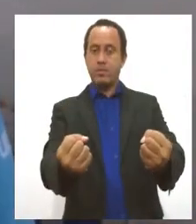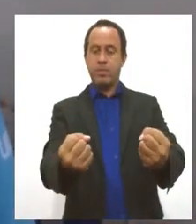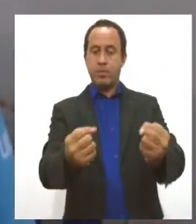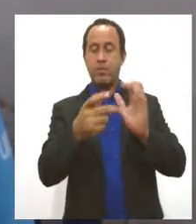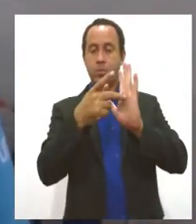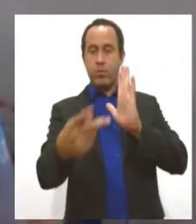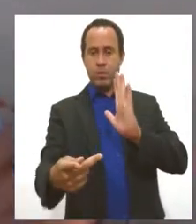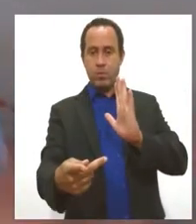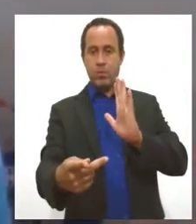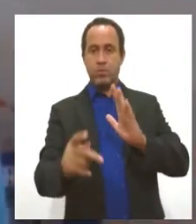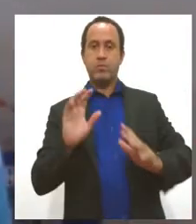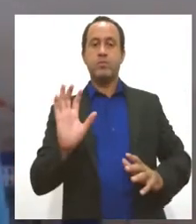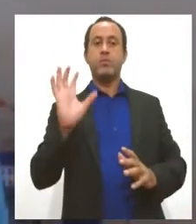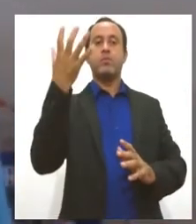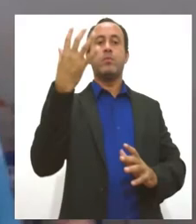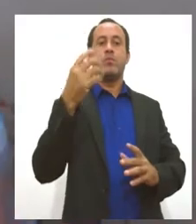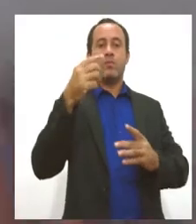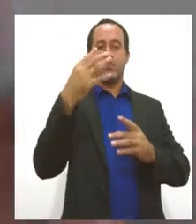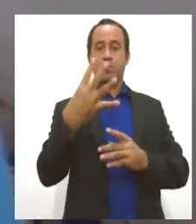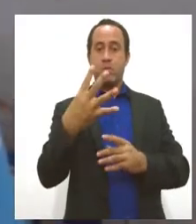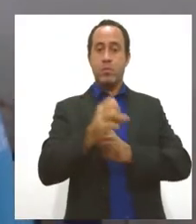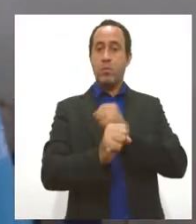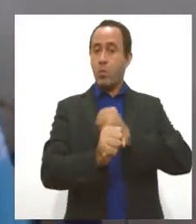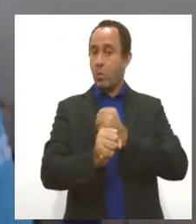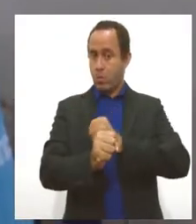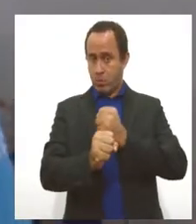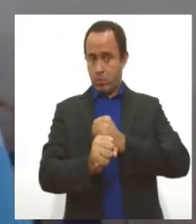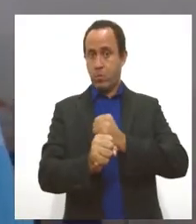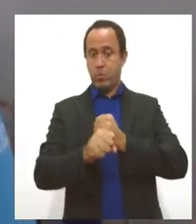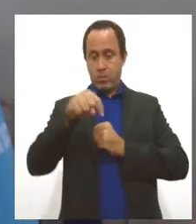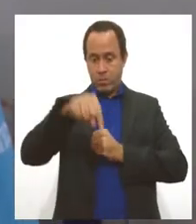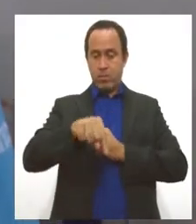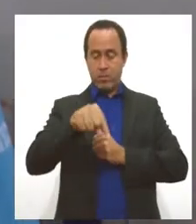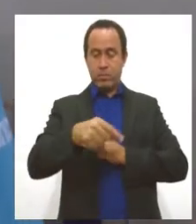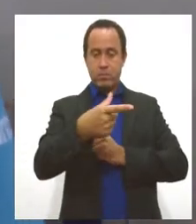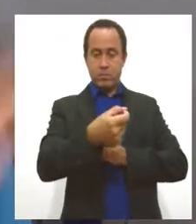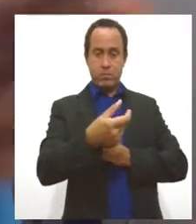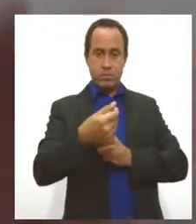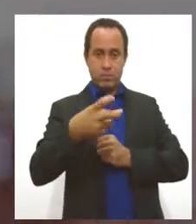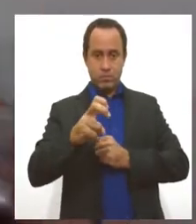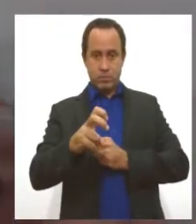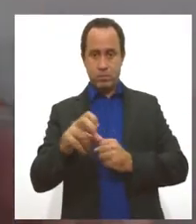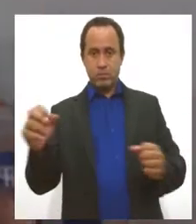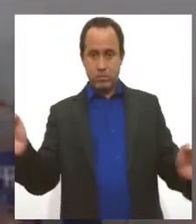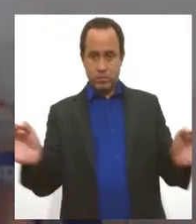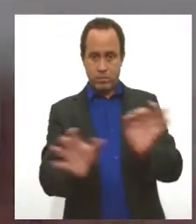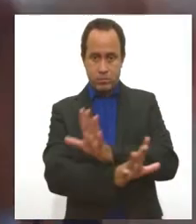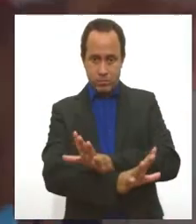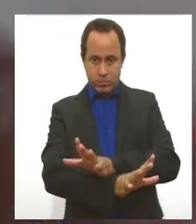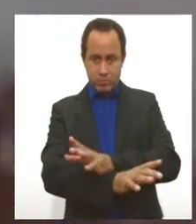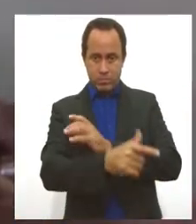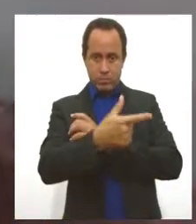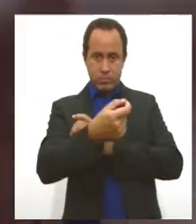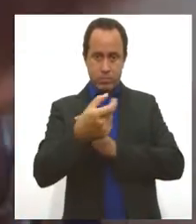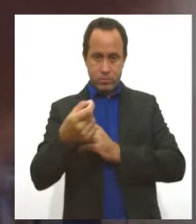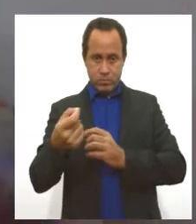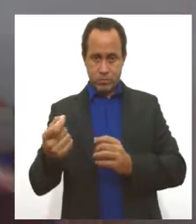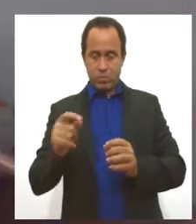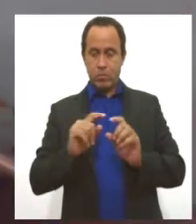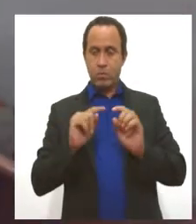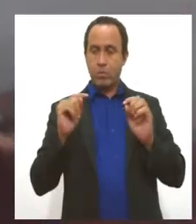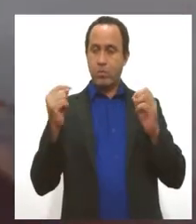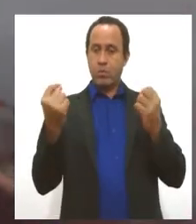Ela acontece num período de quatro anos. Então, esse ano de 2020 se encerrou exatamente um ciclo que iniciou